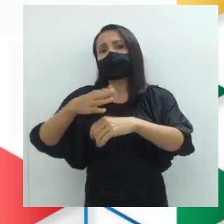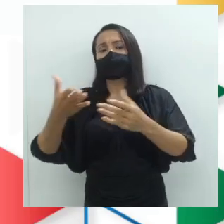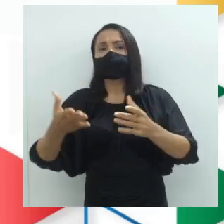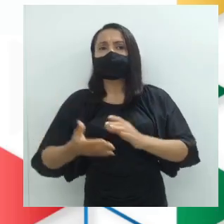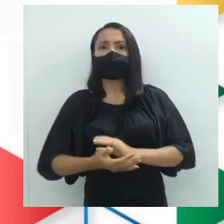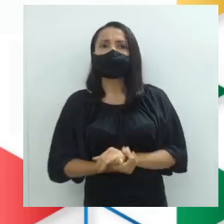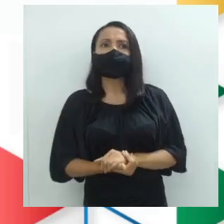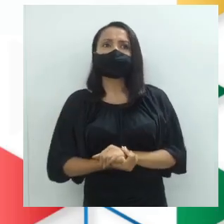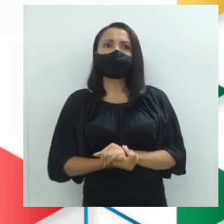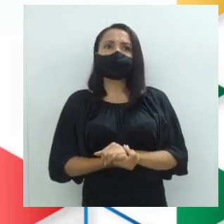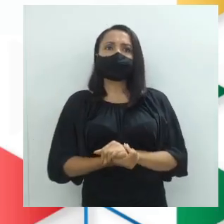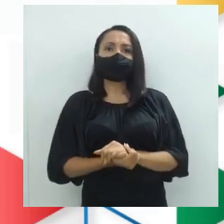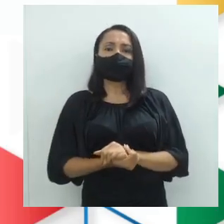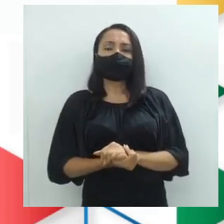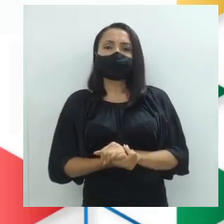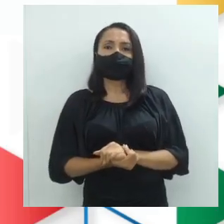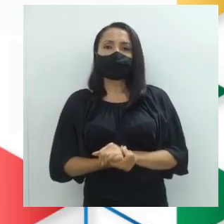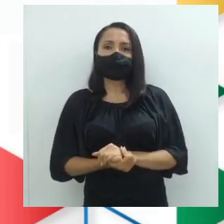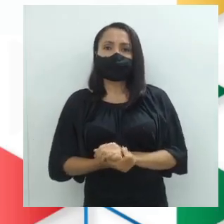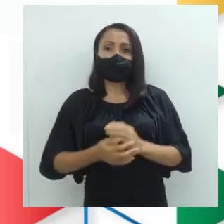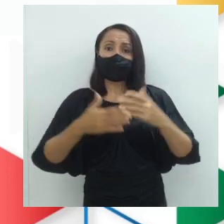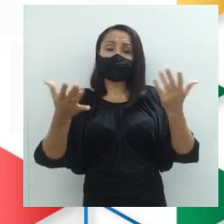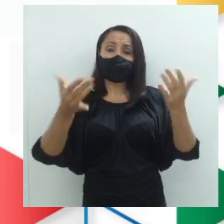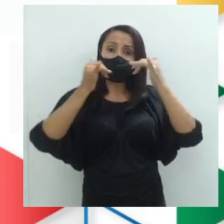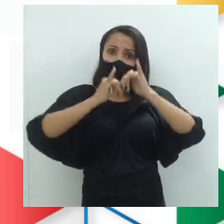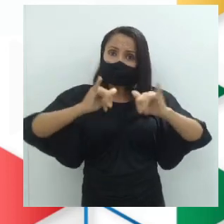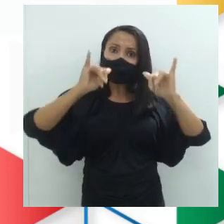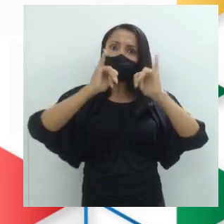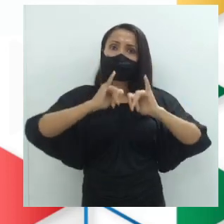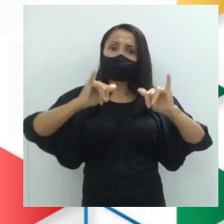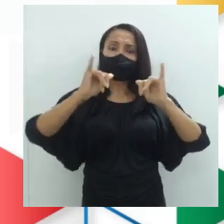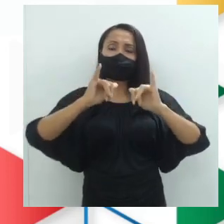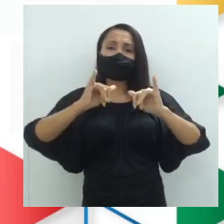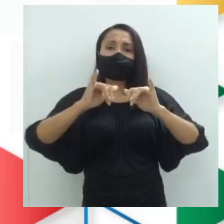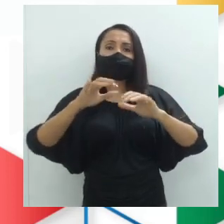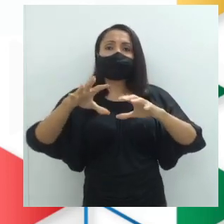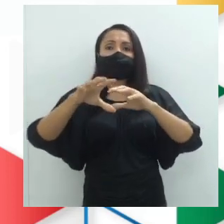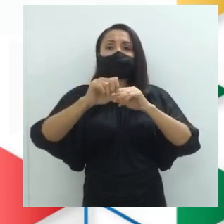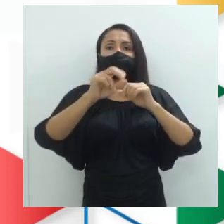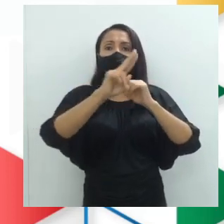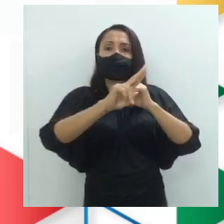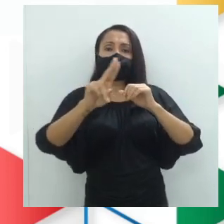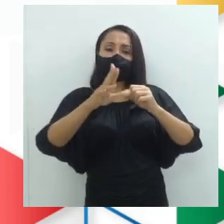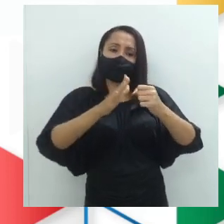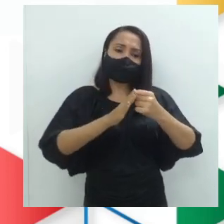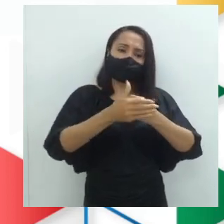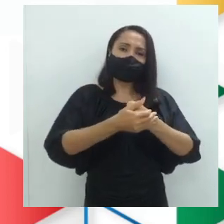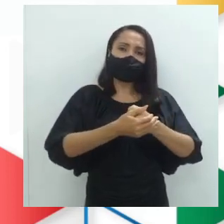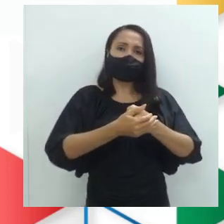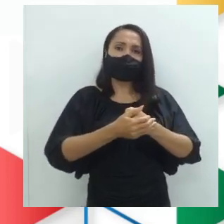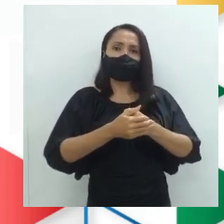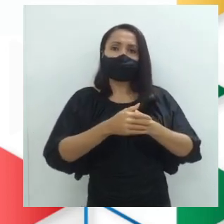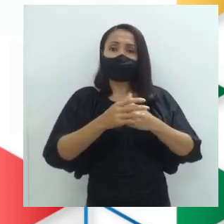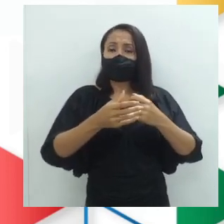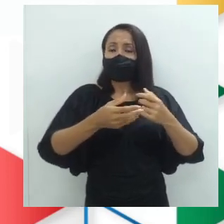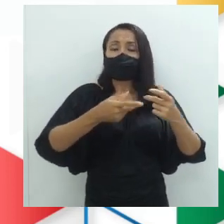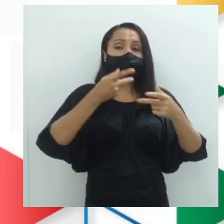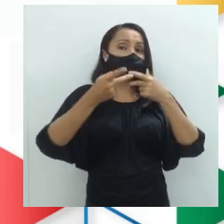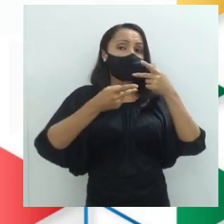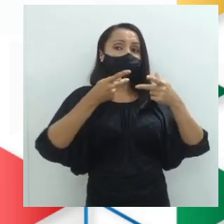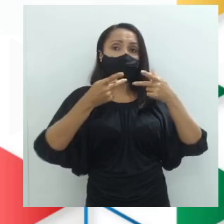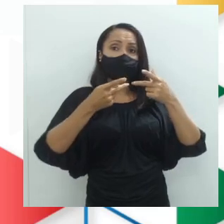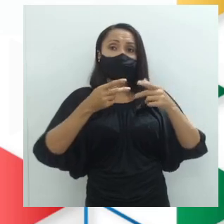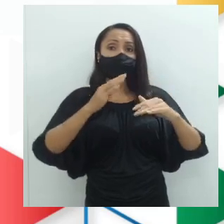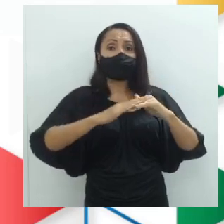na tela trago para vocês, Essas informações recebem o nome de implícitos, não ditos, e são